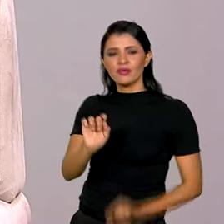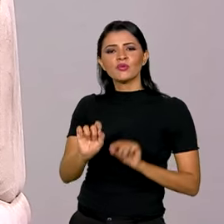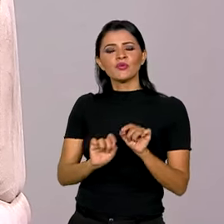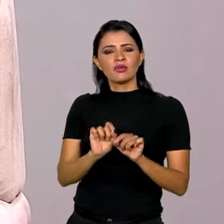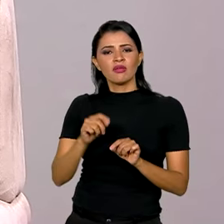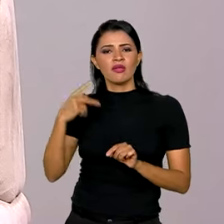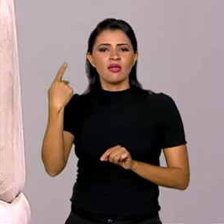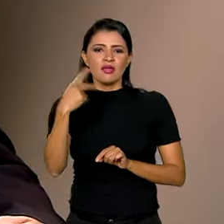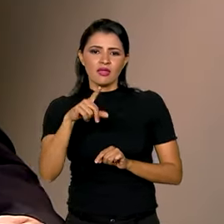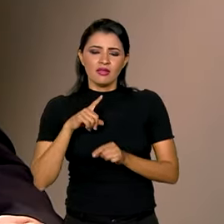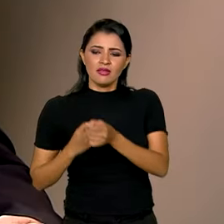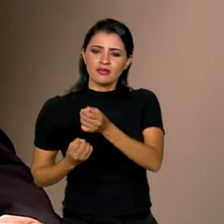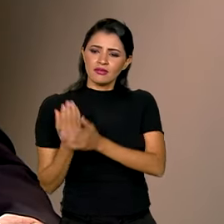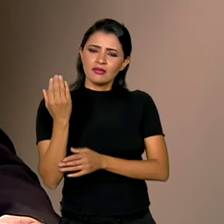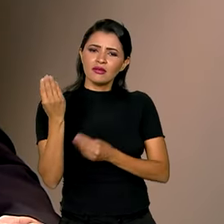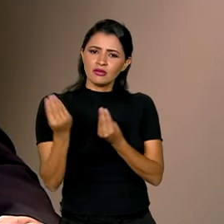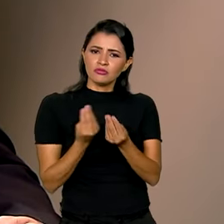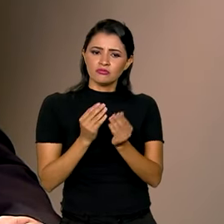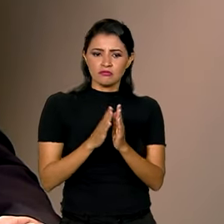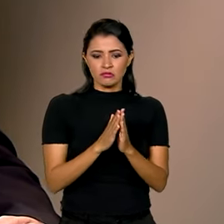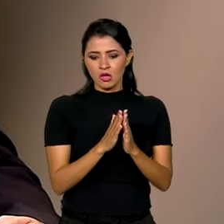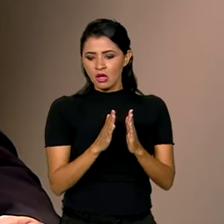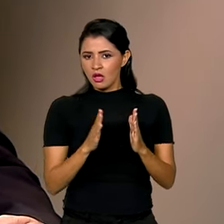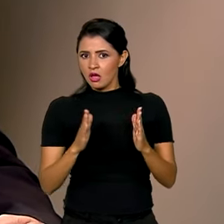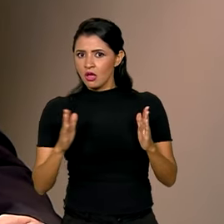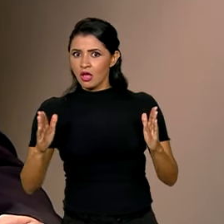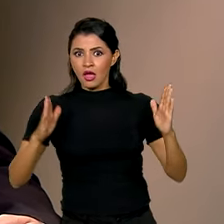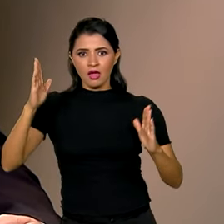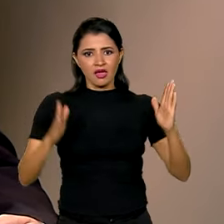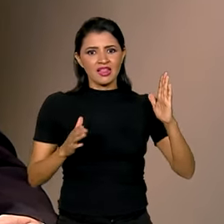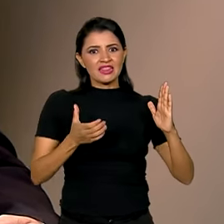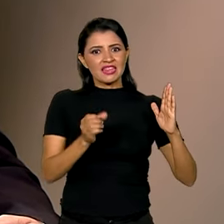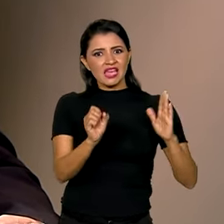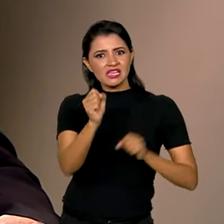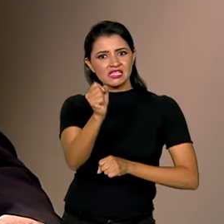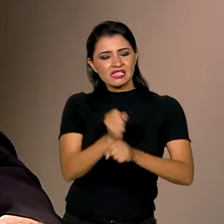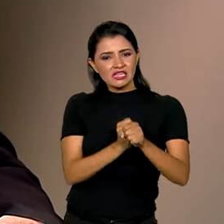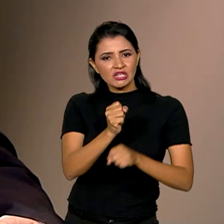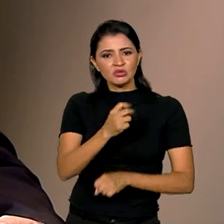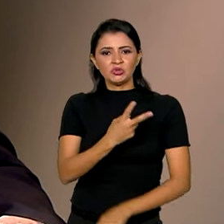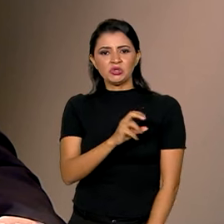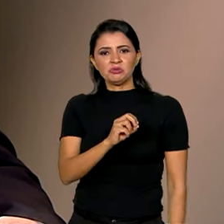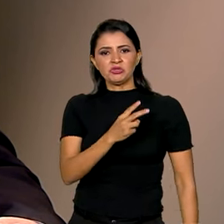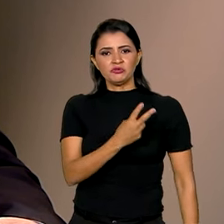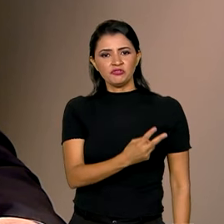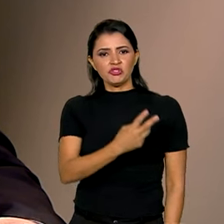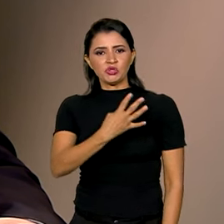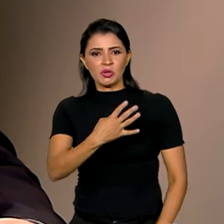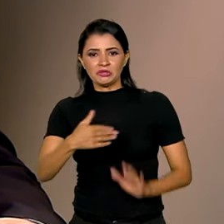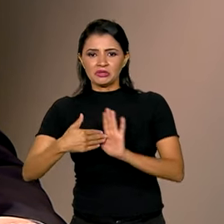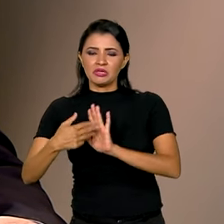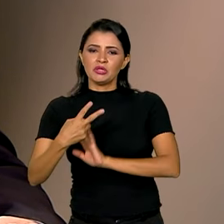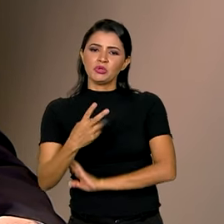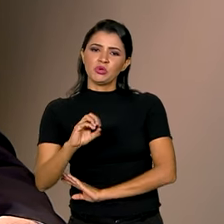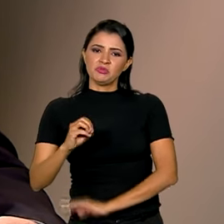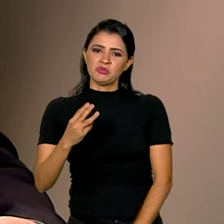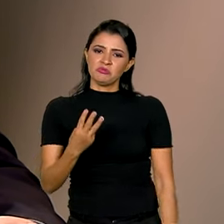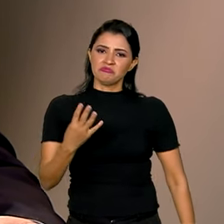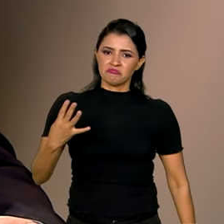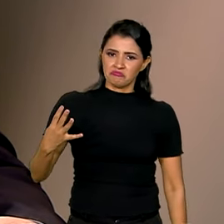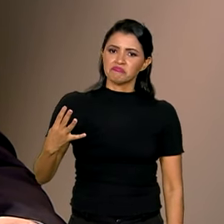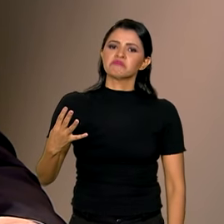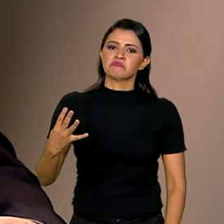é construído para um período longo, dez anos, 2024 a 2034. Ou seja, esse